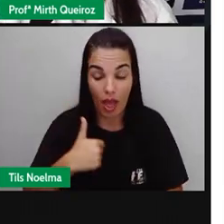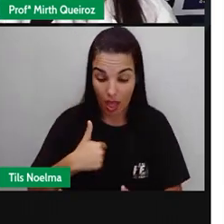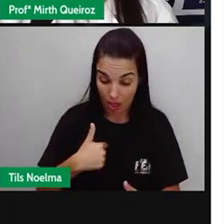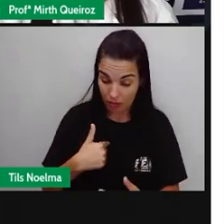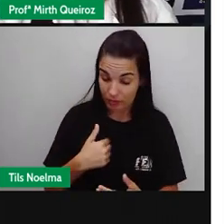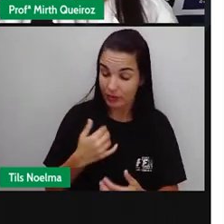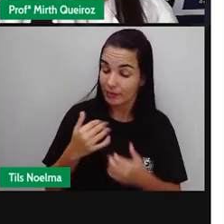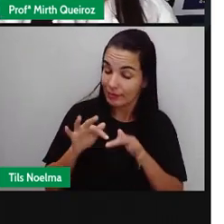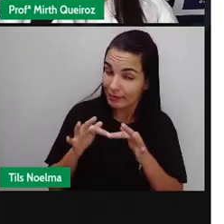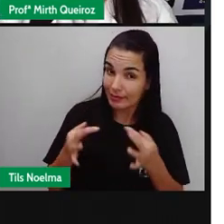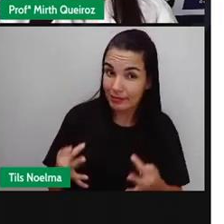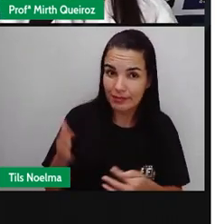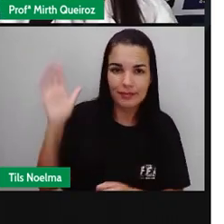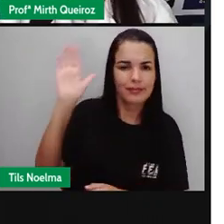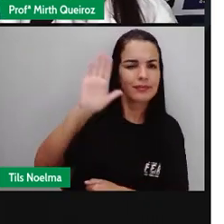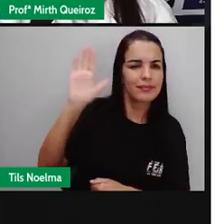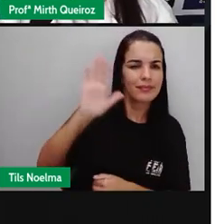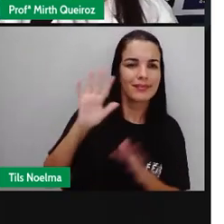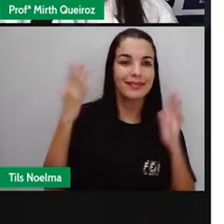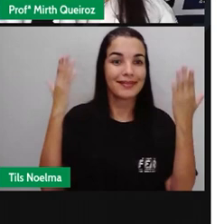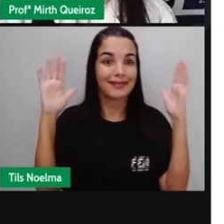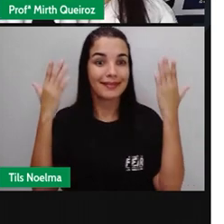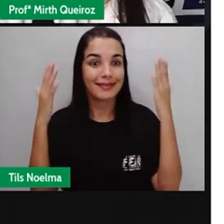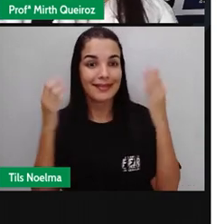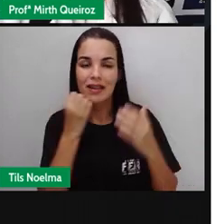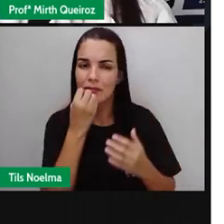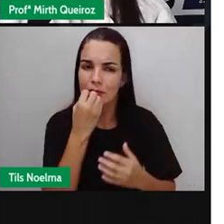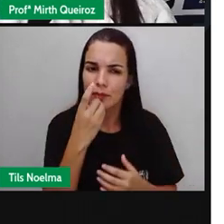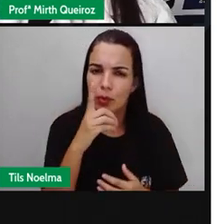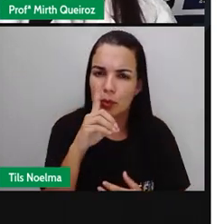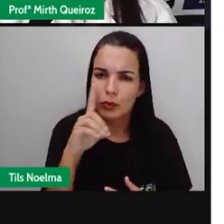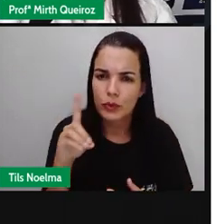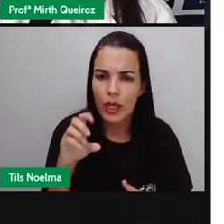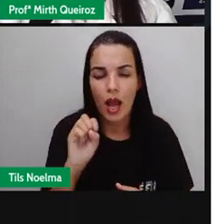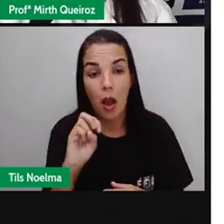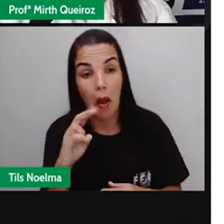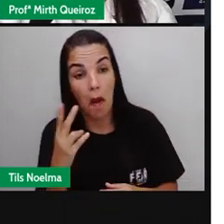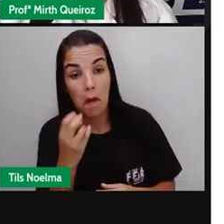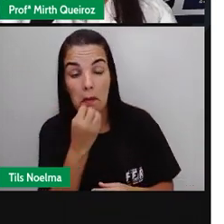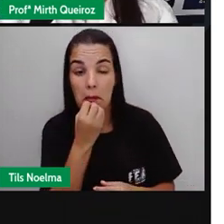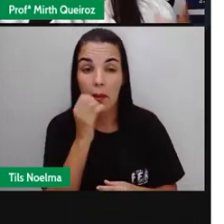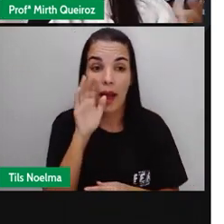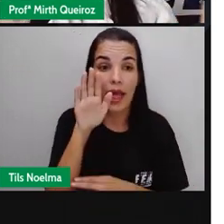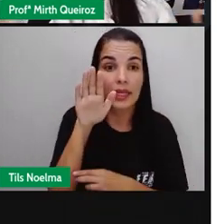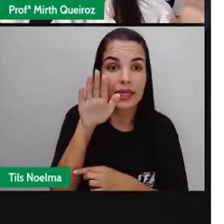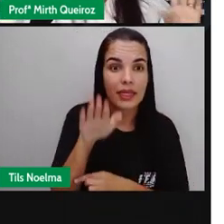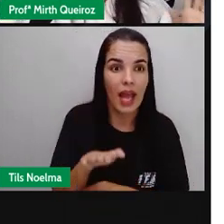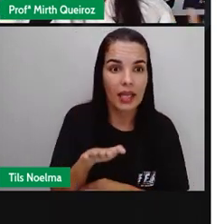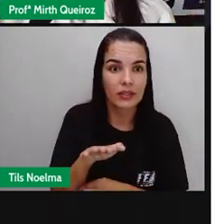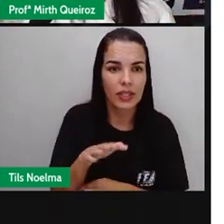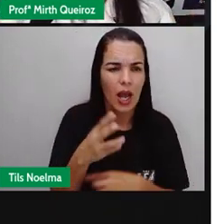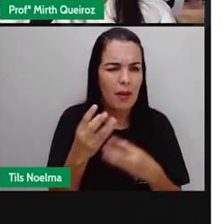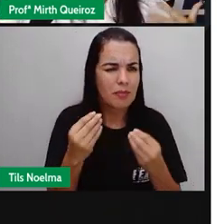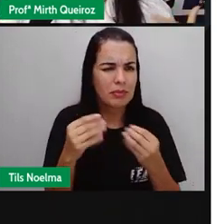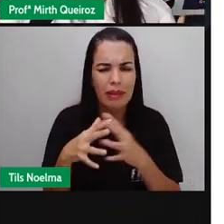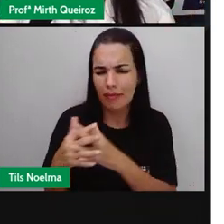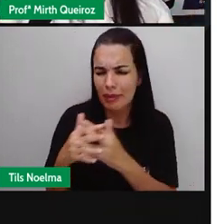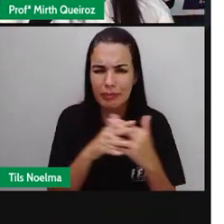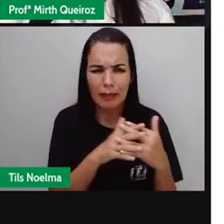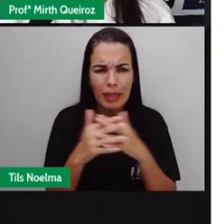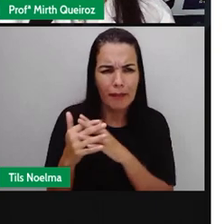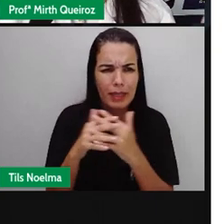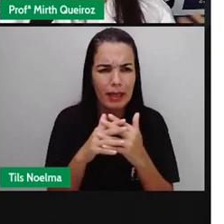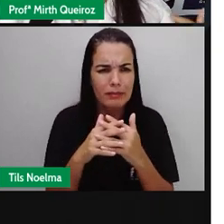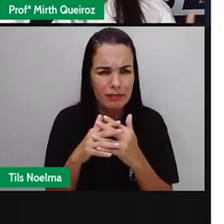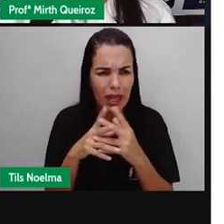gentilmente, acendo para ela com alegria, digo bom dia ou boa tarde. Olha como ficou muito confusa,